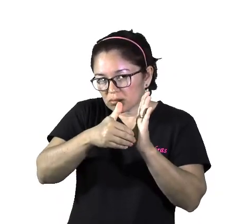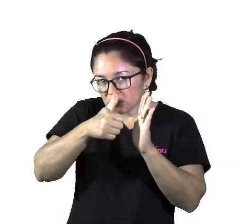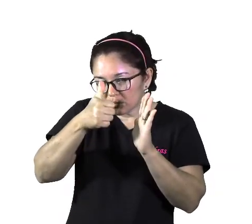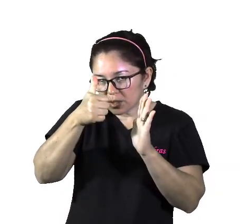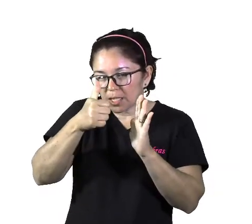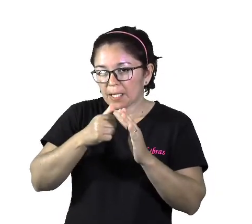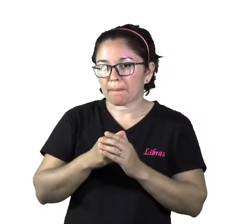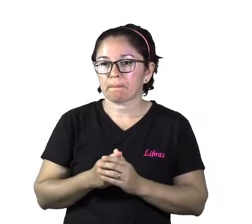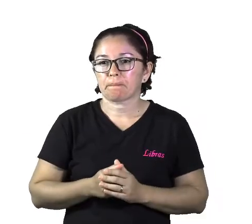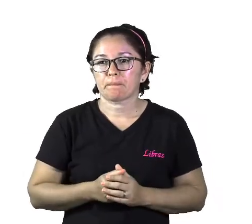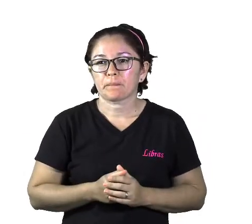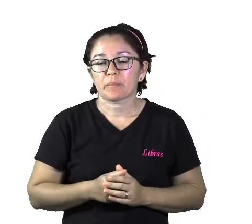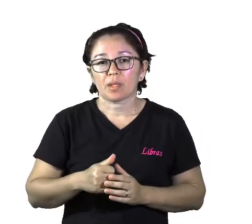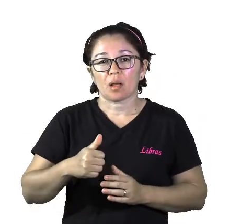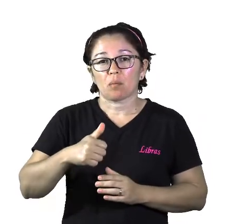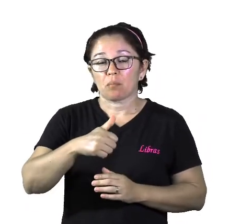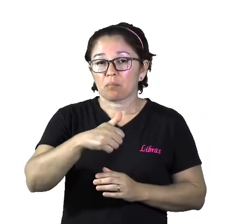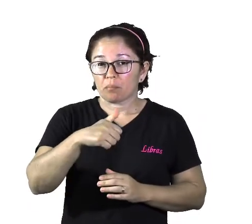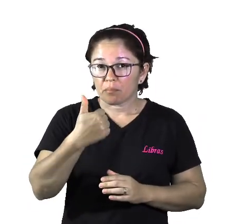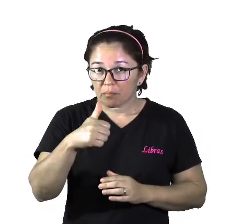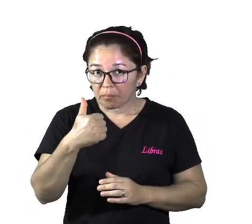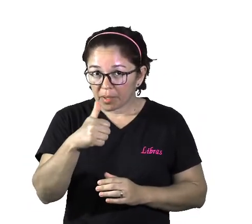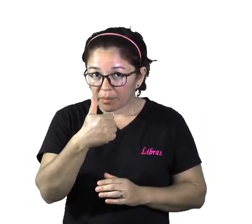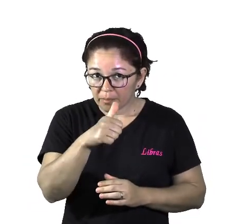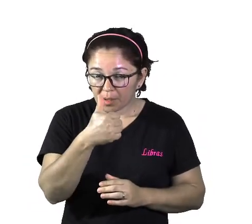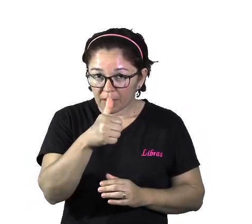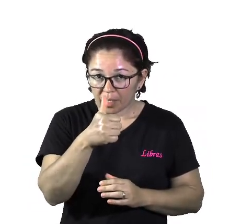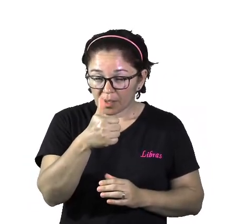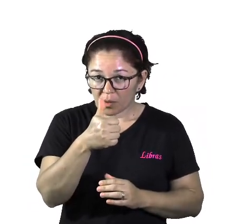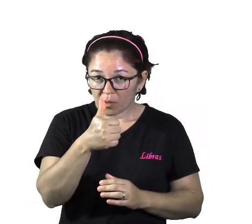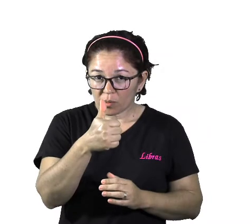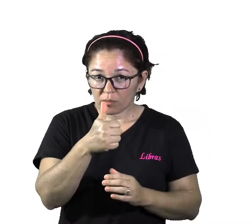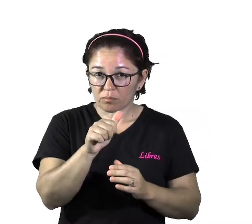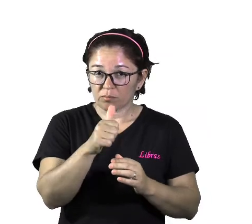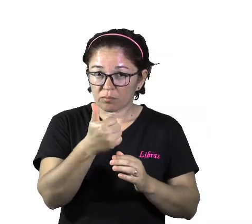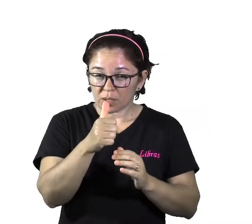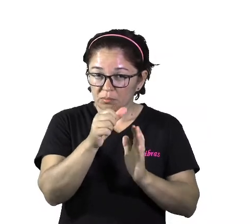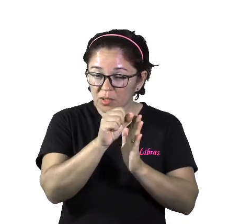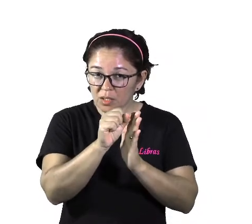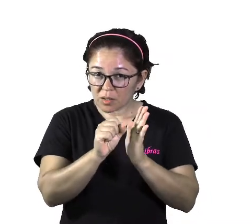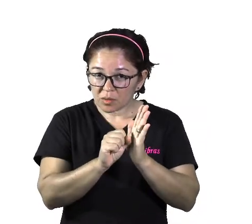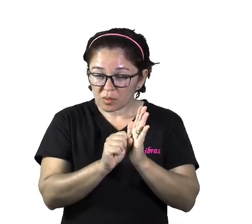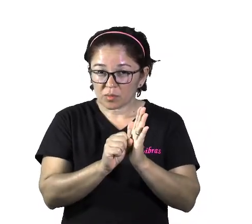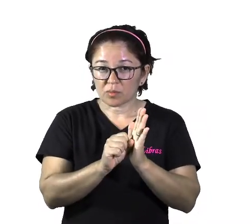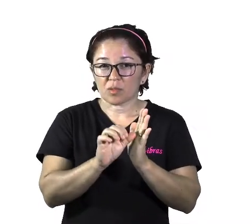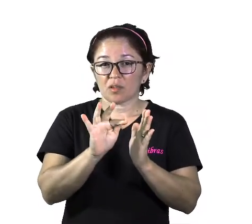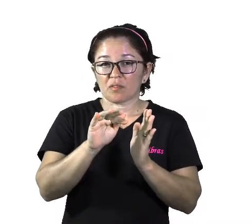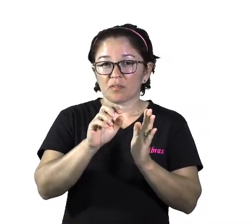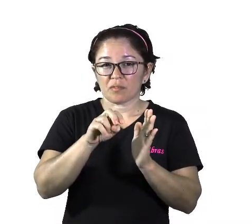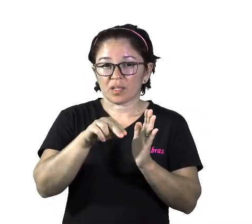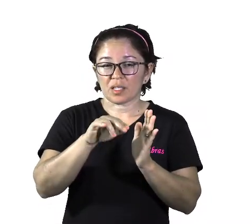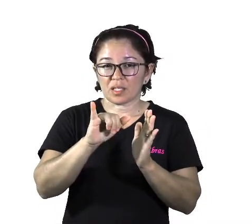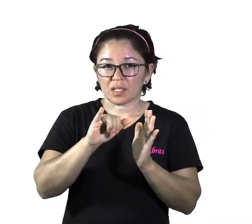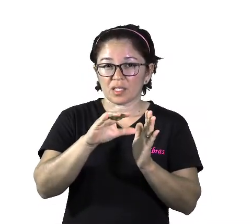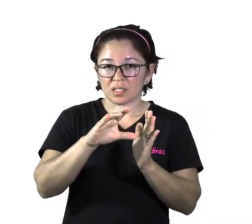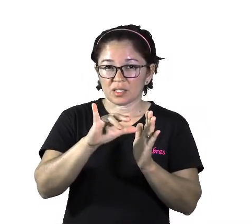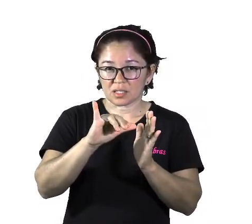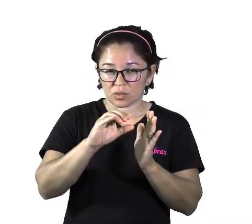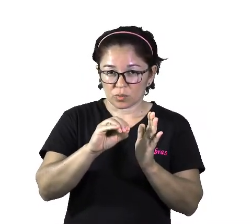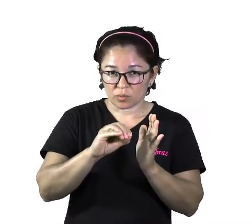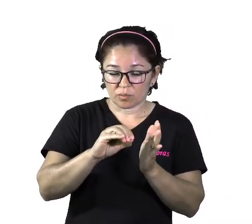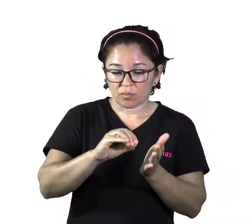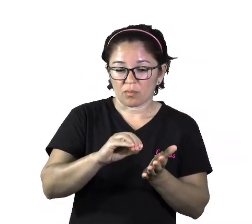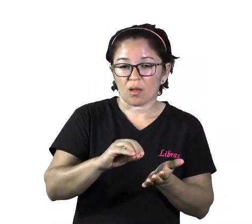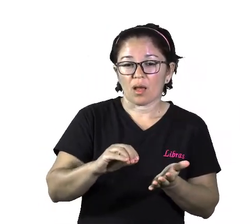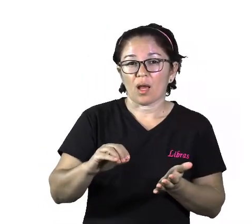o alfabeto fonético, surgiu o alfabeto grego e o latino. E foi do latim,